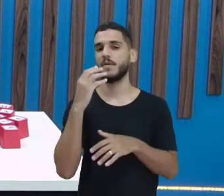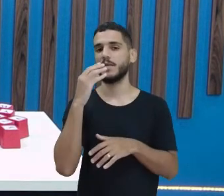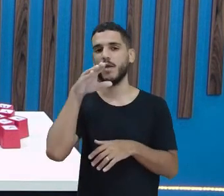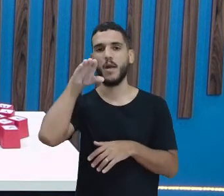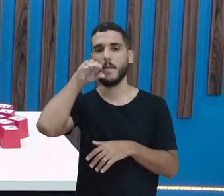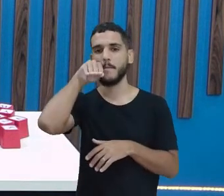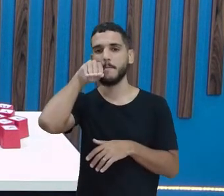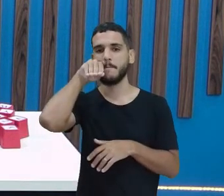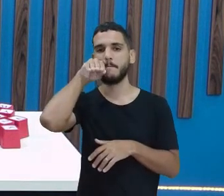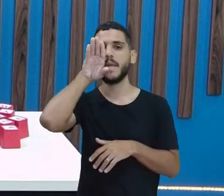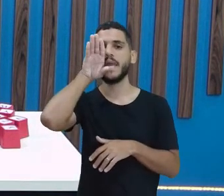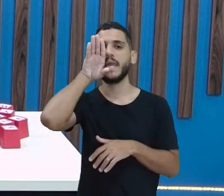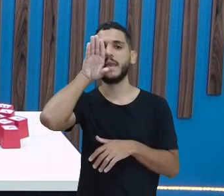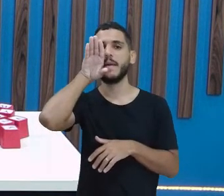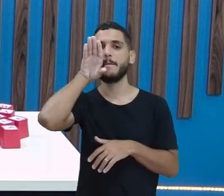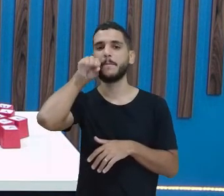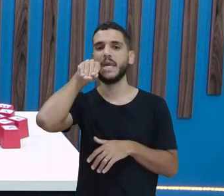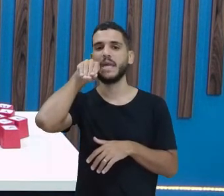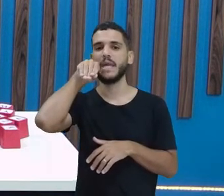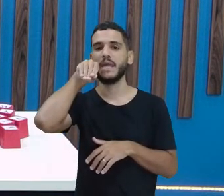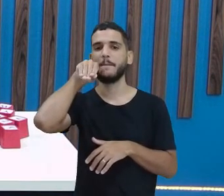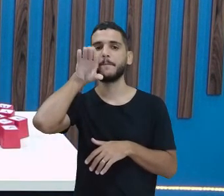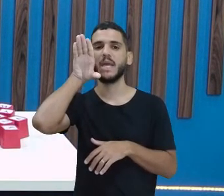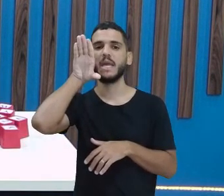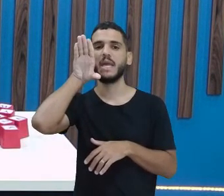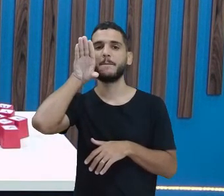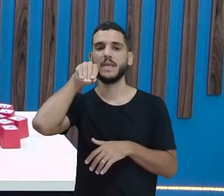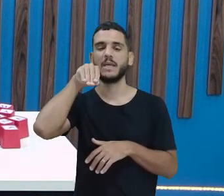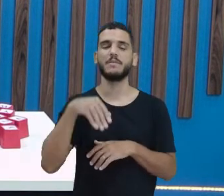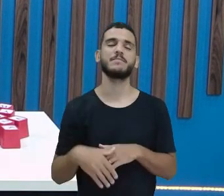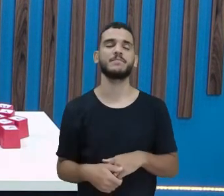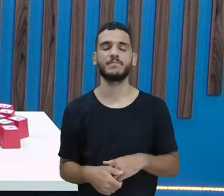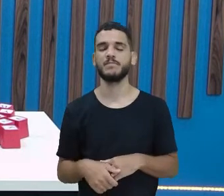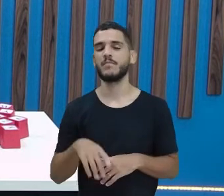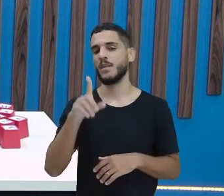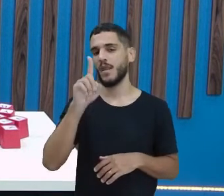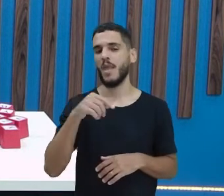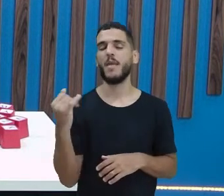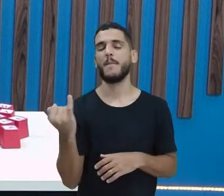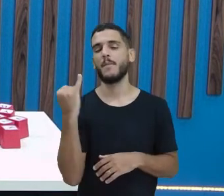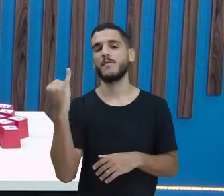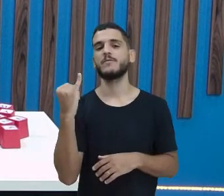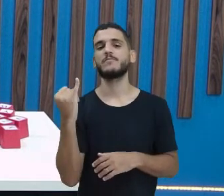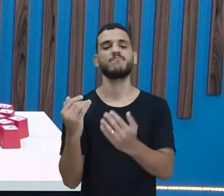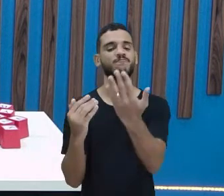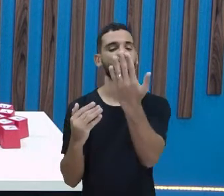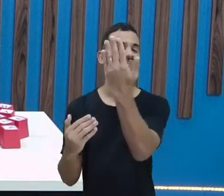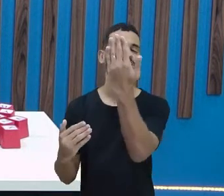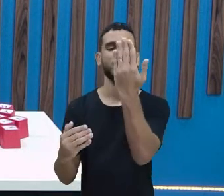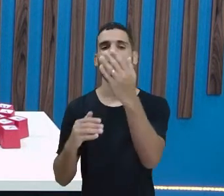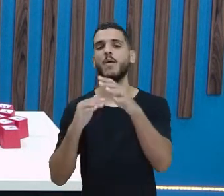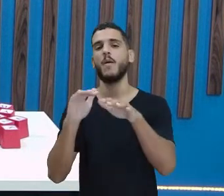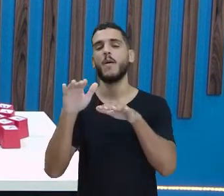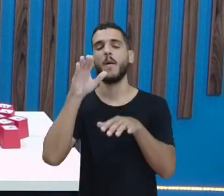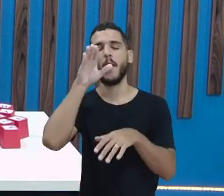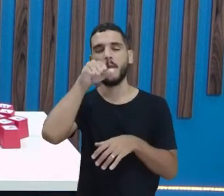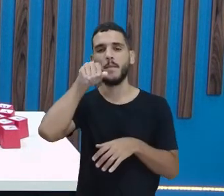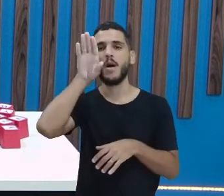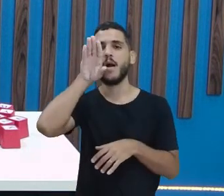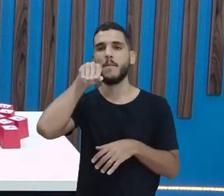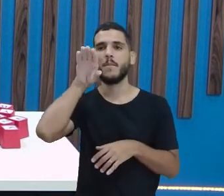bem parecido. Por isso que é interessante olhar no espelho e verificar que movimento você está fazendo.